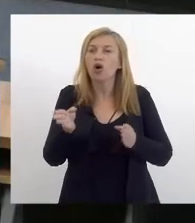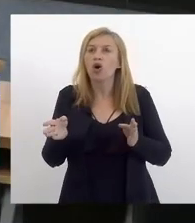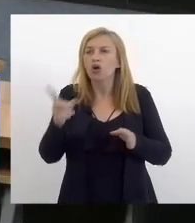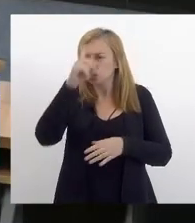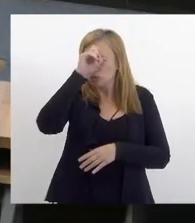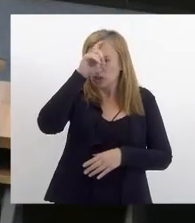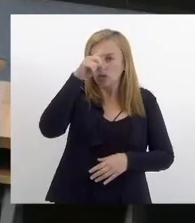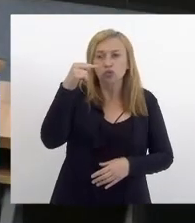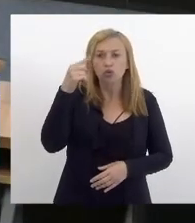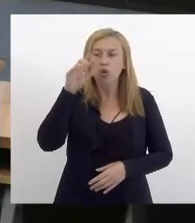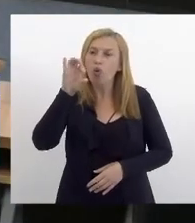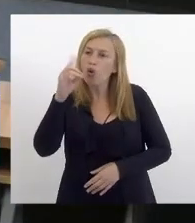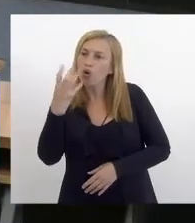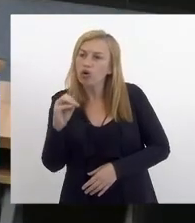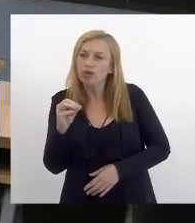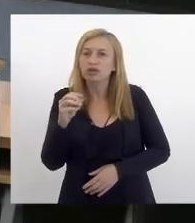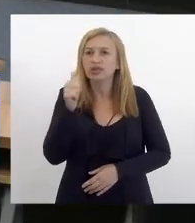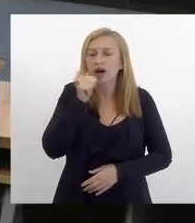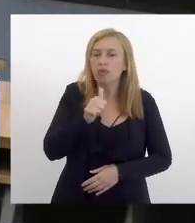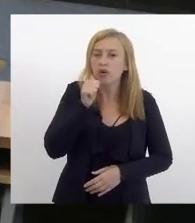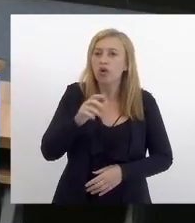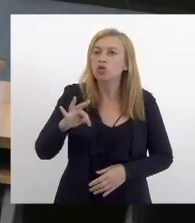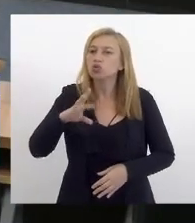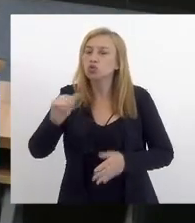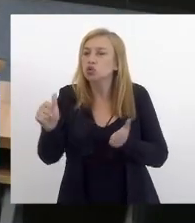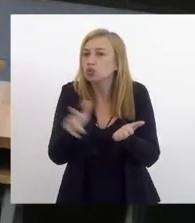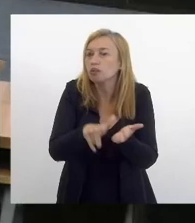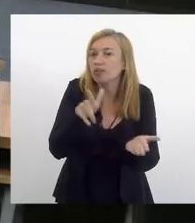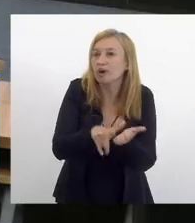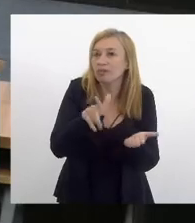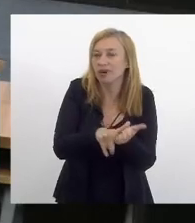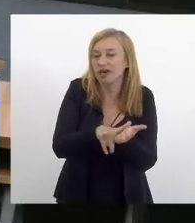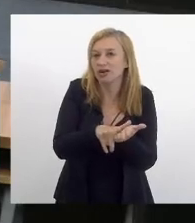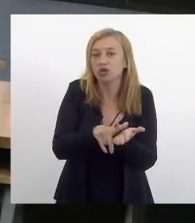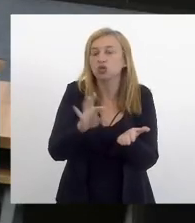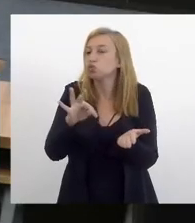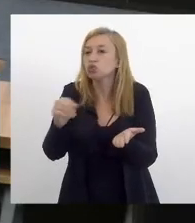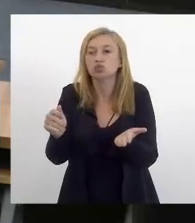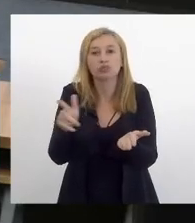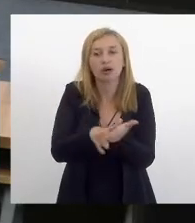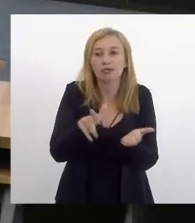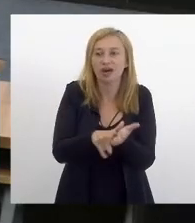já foi hospital da mulher tudo no papel mas deputada tudo no papel